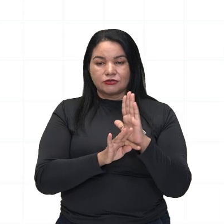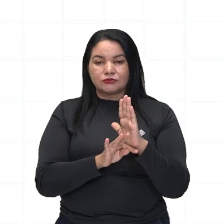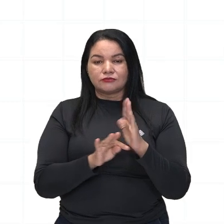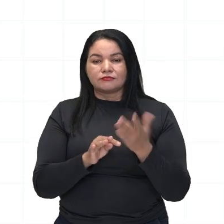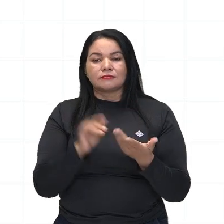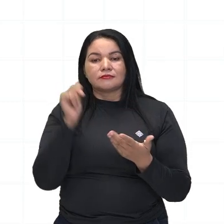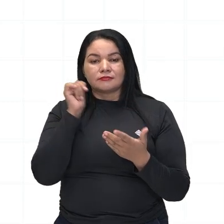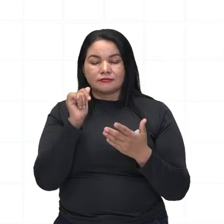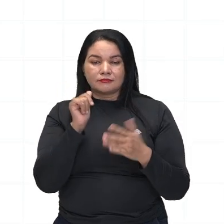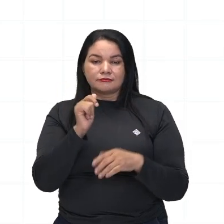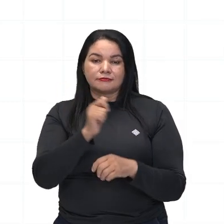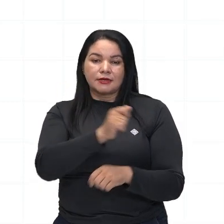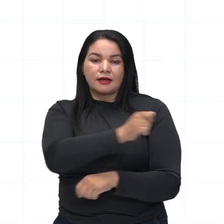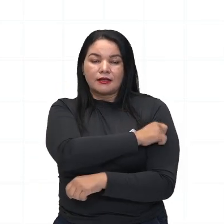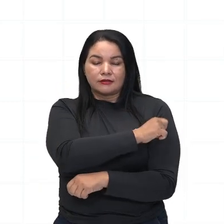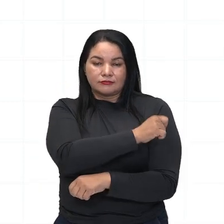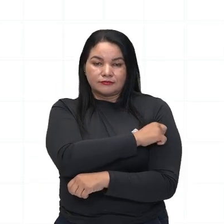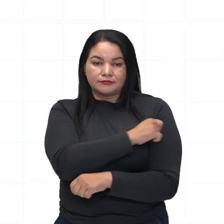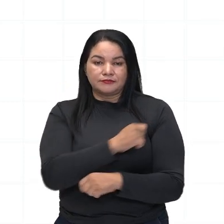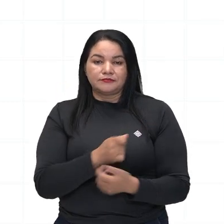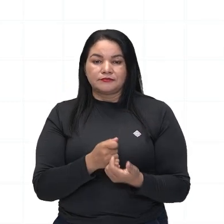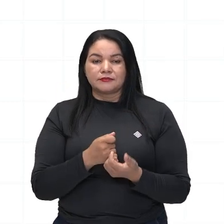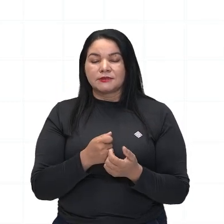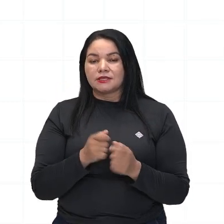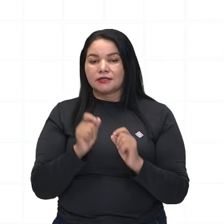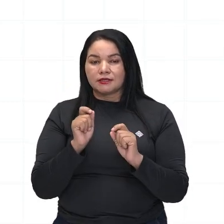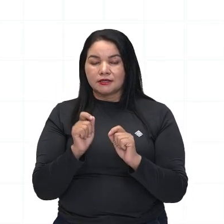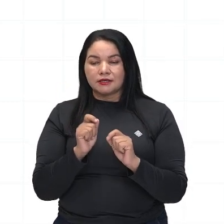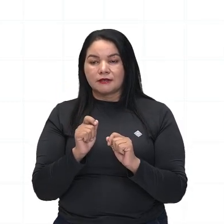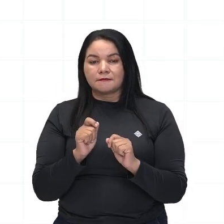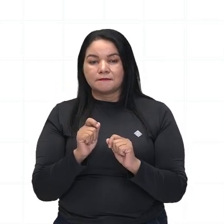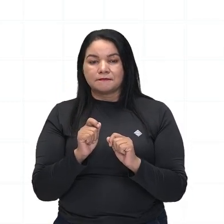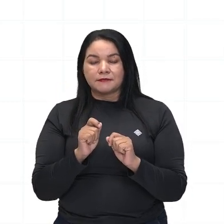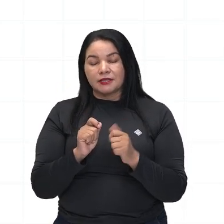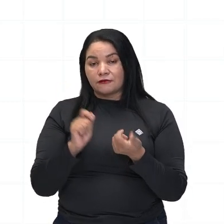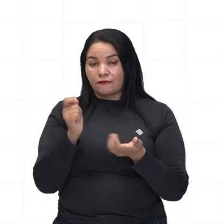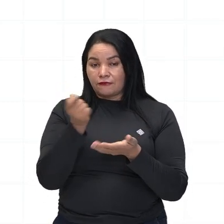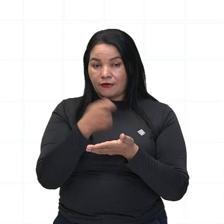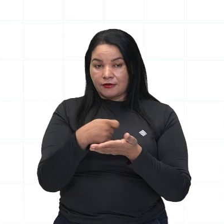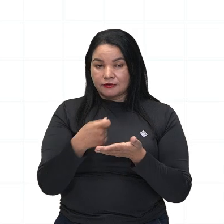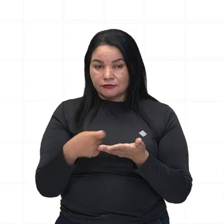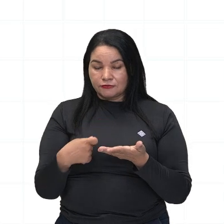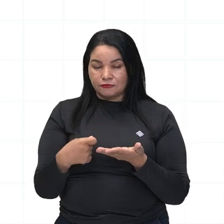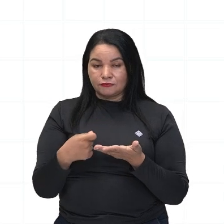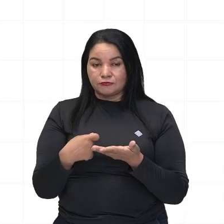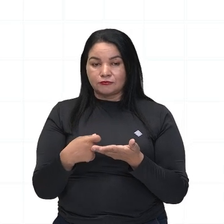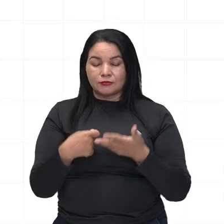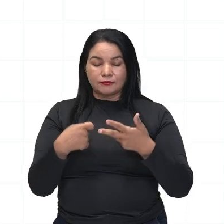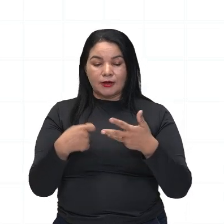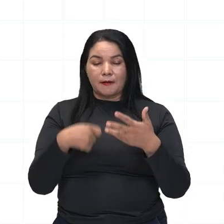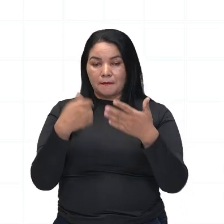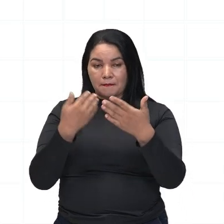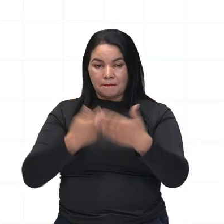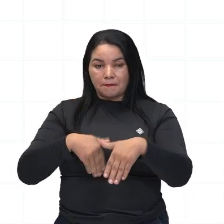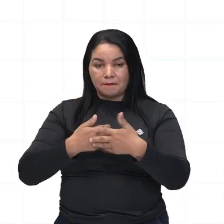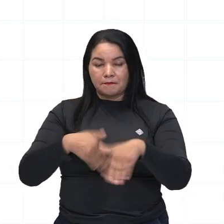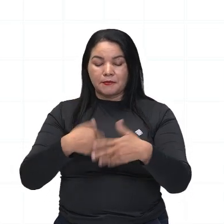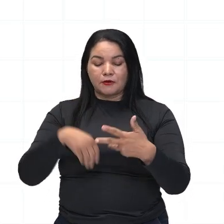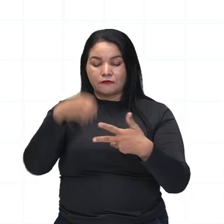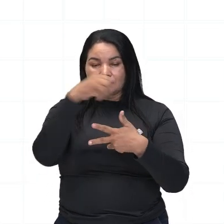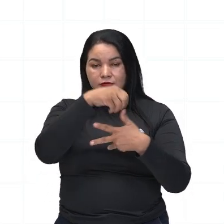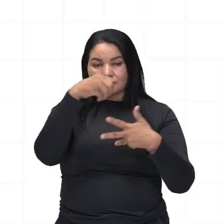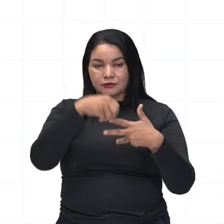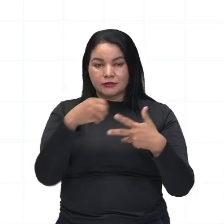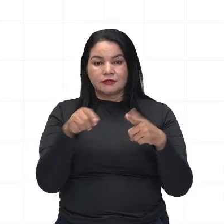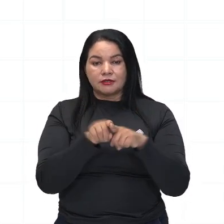Da nossa aluna não, da aluna que prestou o vestibular, que fez a prova do Enem, e que fez aquela redação